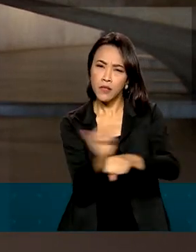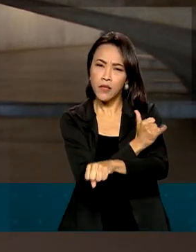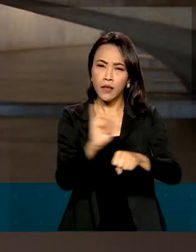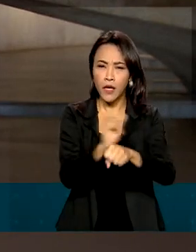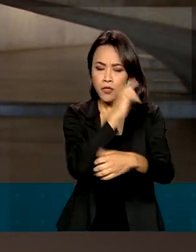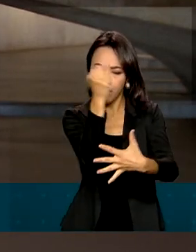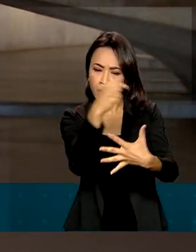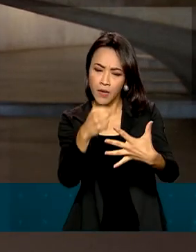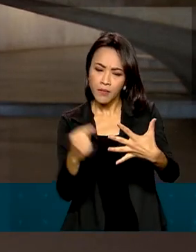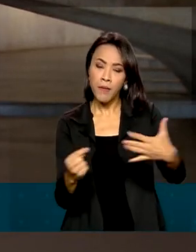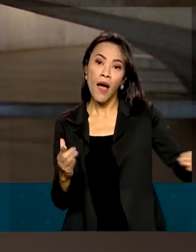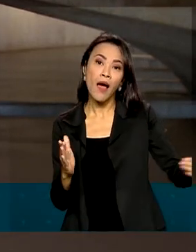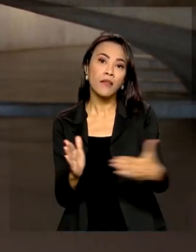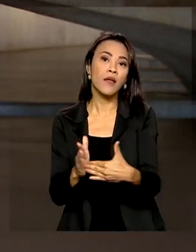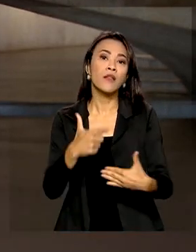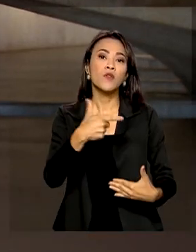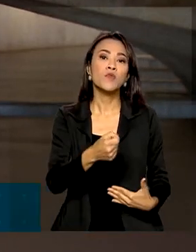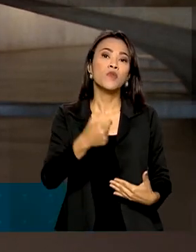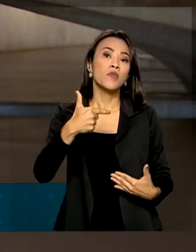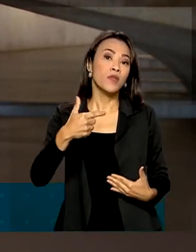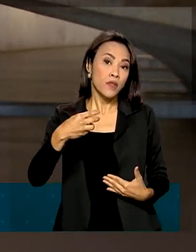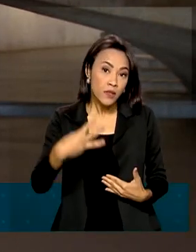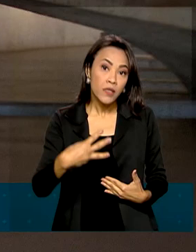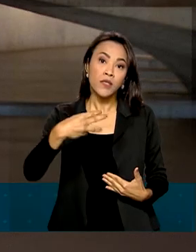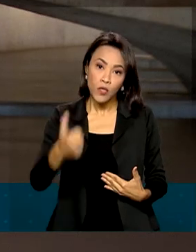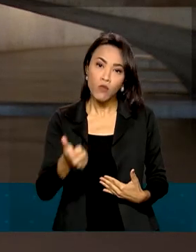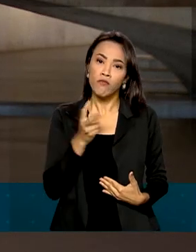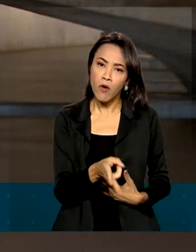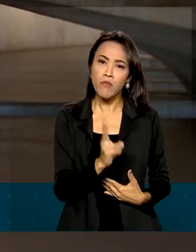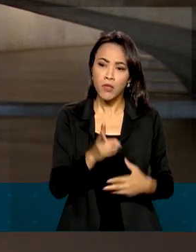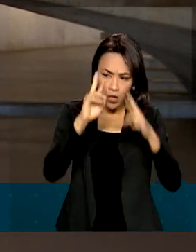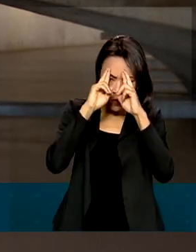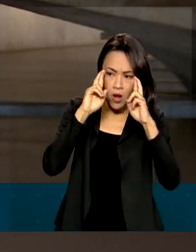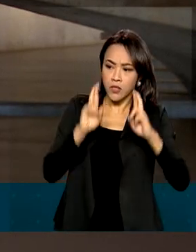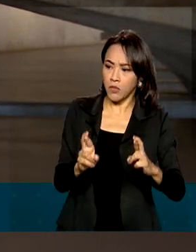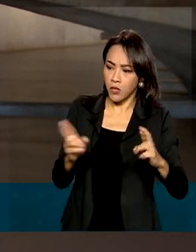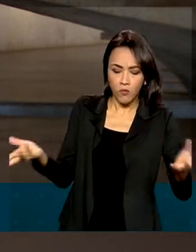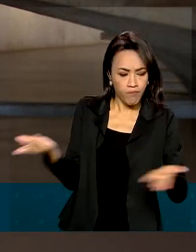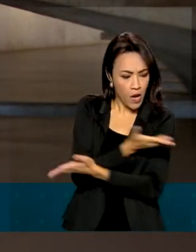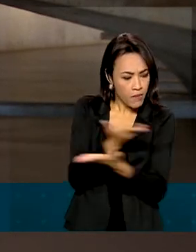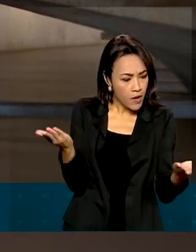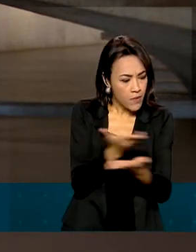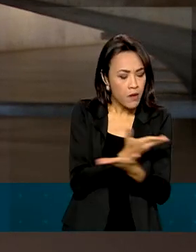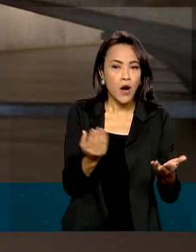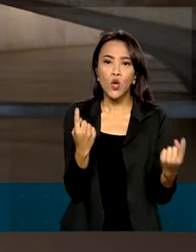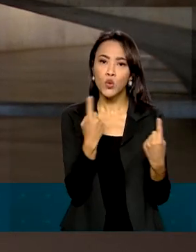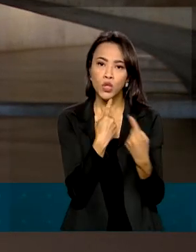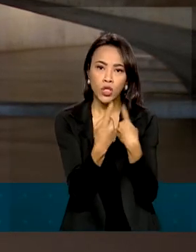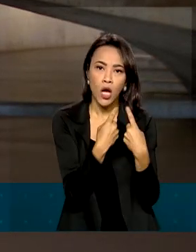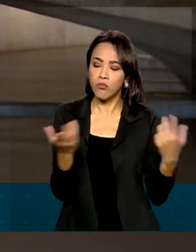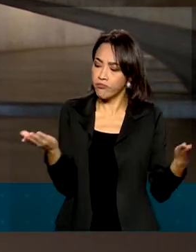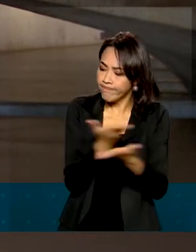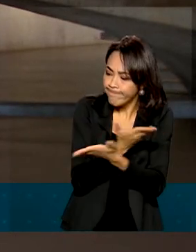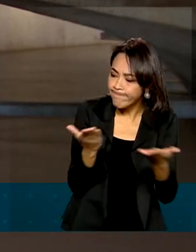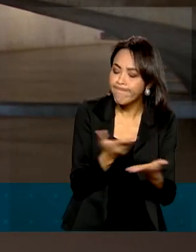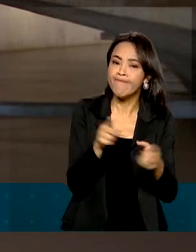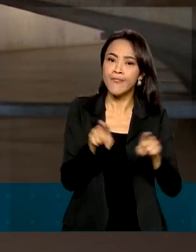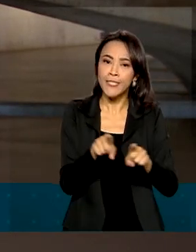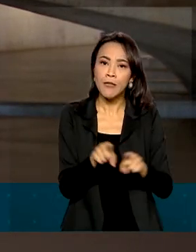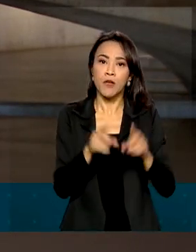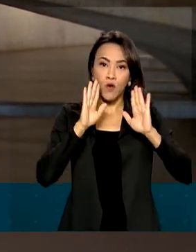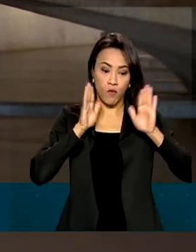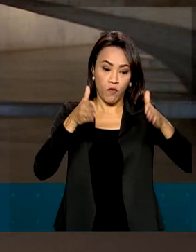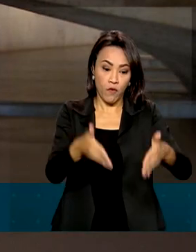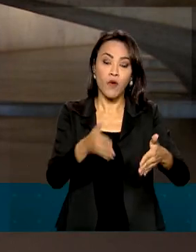2031 e indicaram que vão manter o respeito, o diálogo político e a cooperação comercial, com foco na